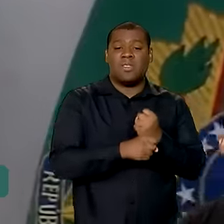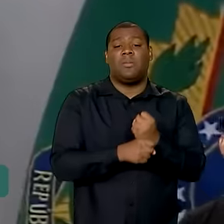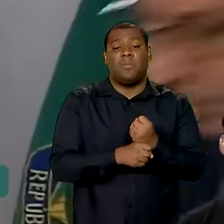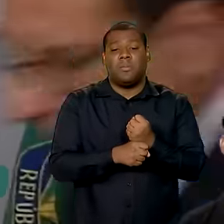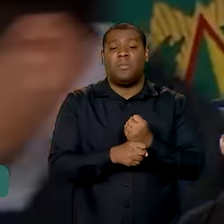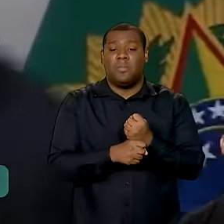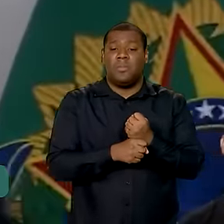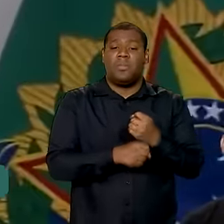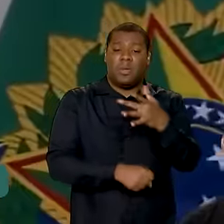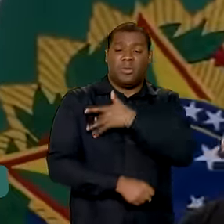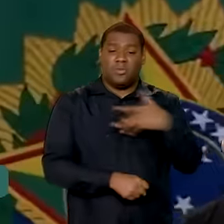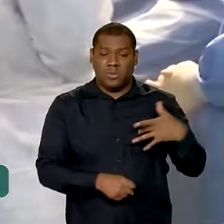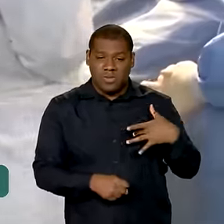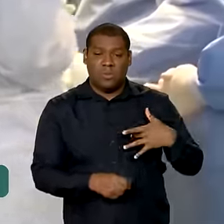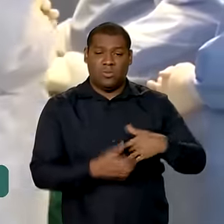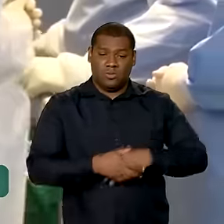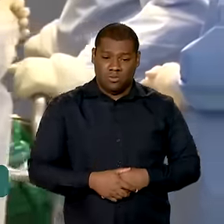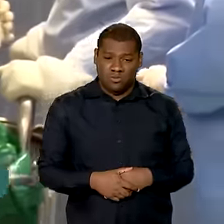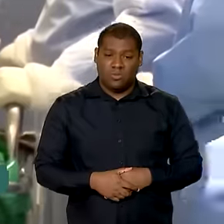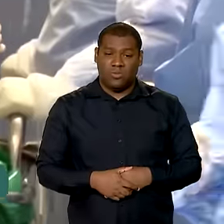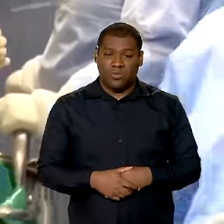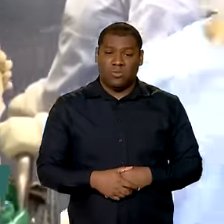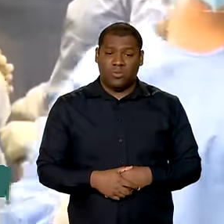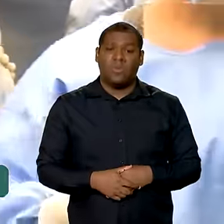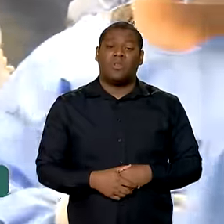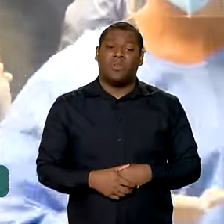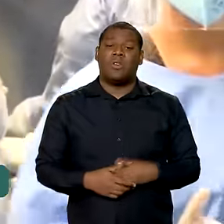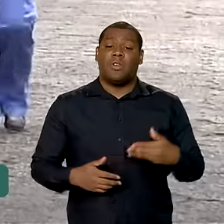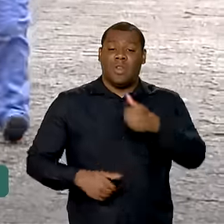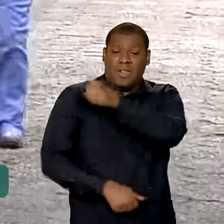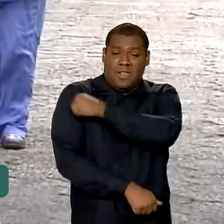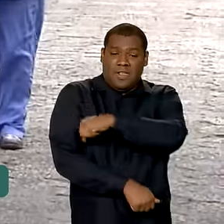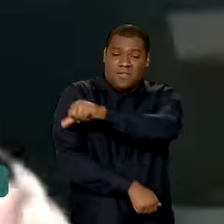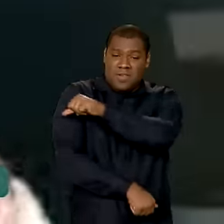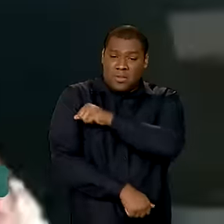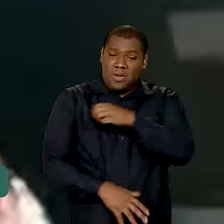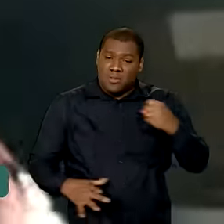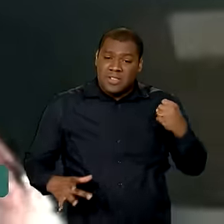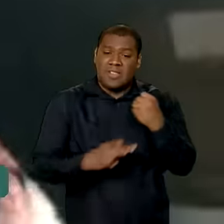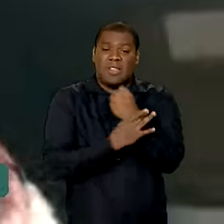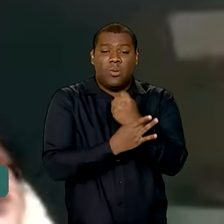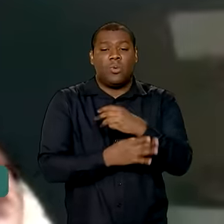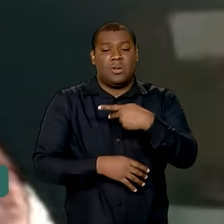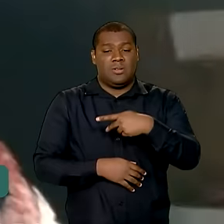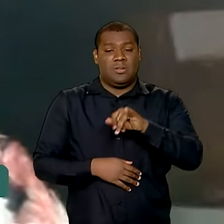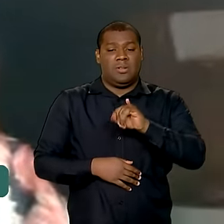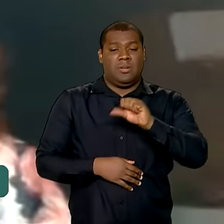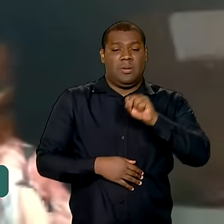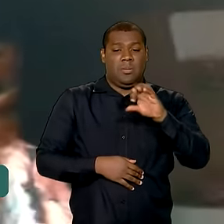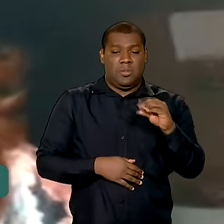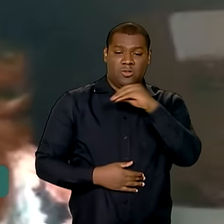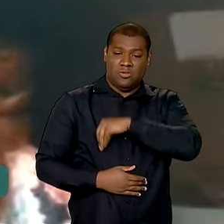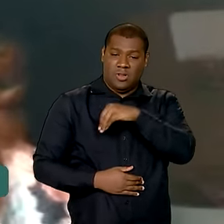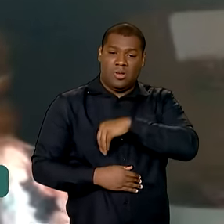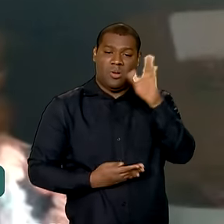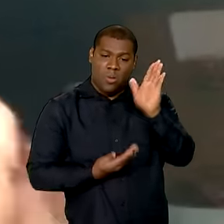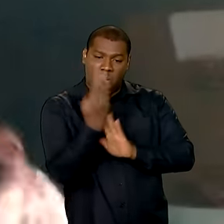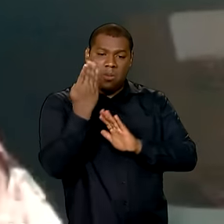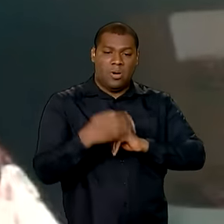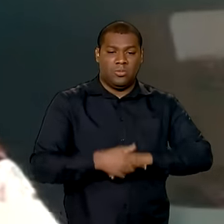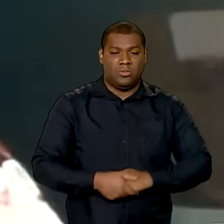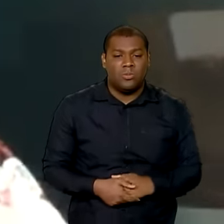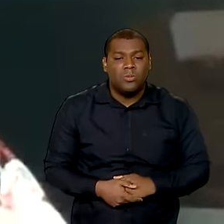Nacional de Saúde, para garantir o direito à categoria. O repasse dessa assistência financeira